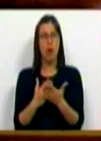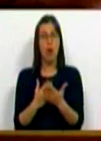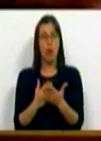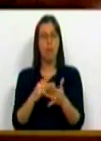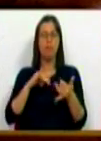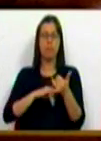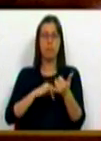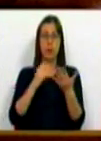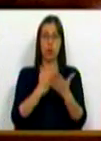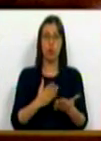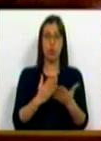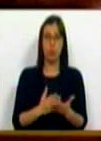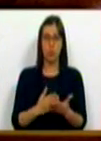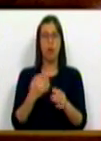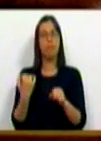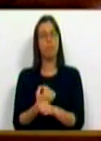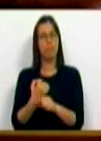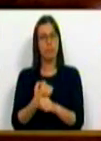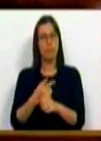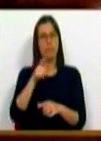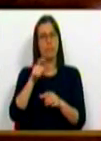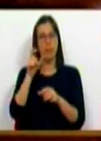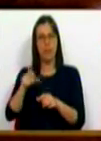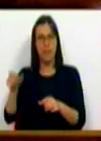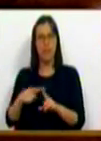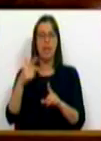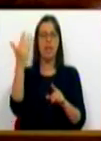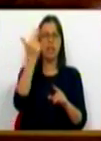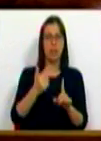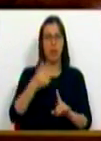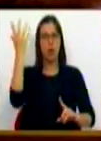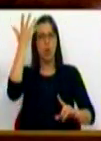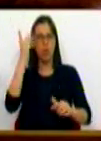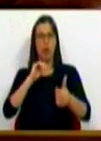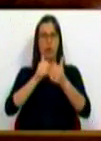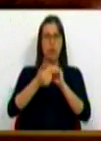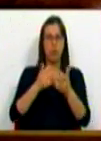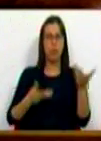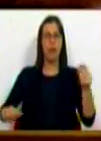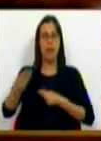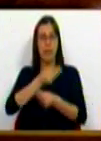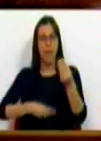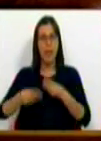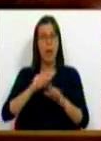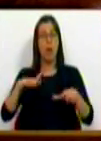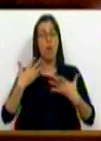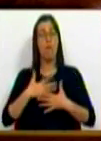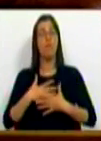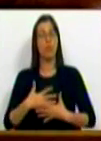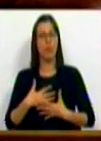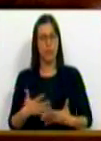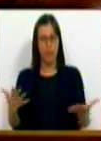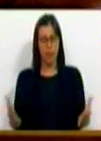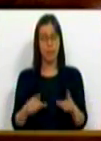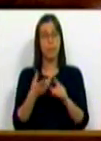nas associações de estudantes, em atividades cívicas, artísticas, culturais, desportivas, de intercâmbio ou de voluntariado.